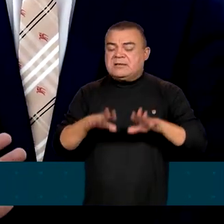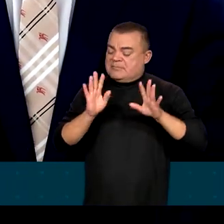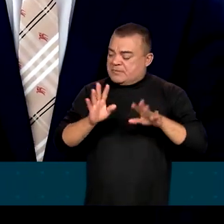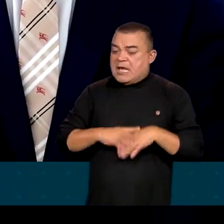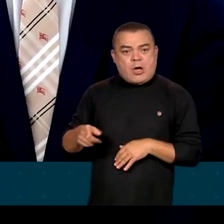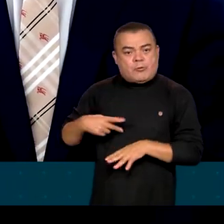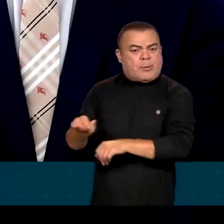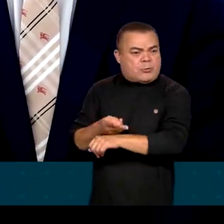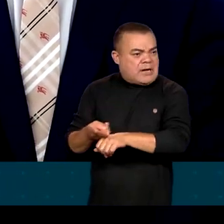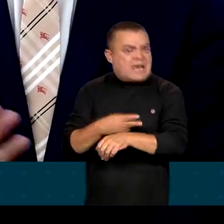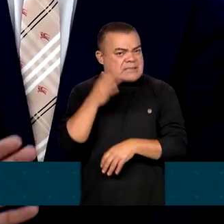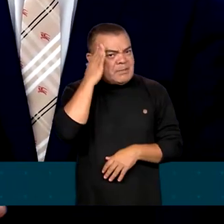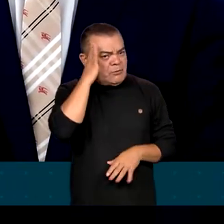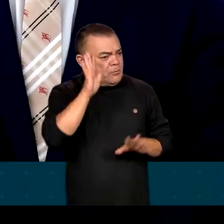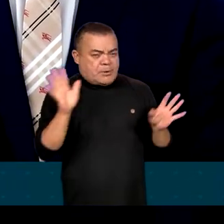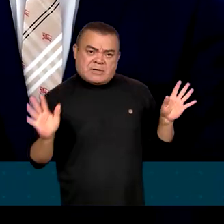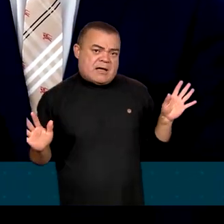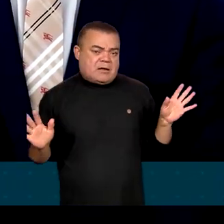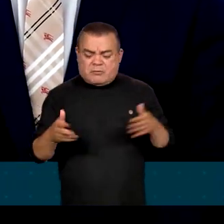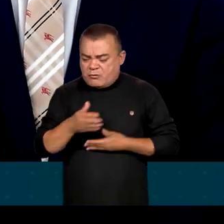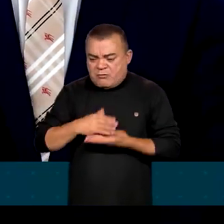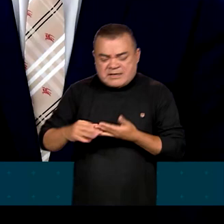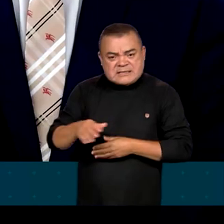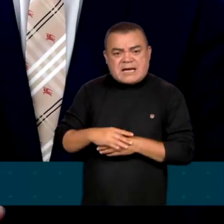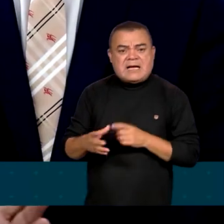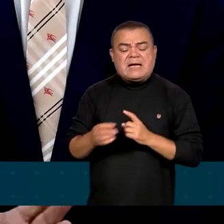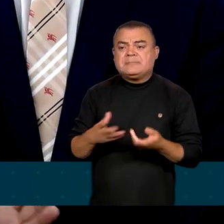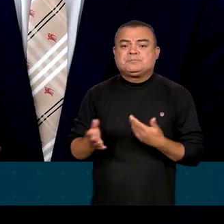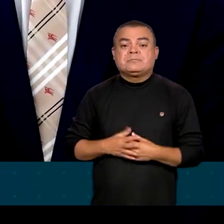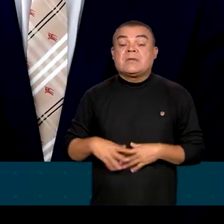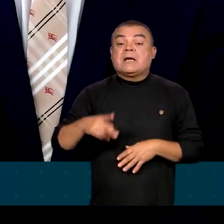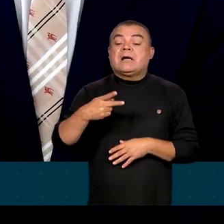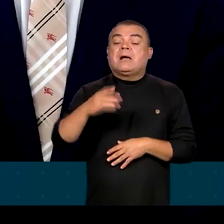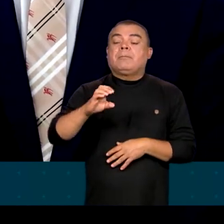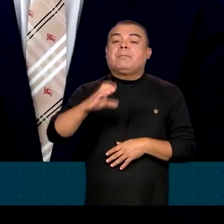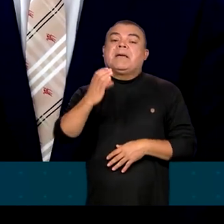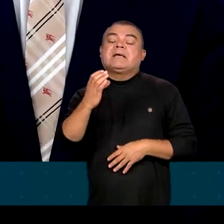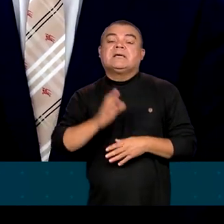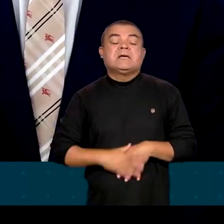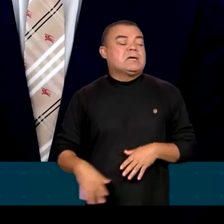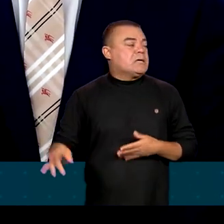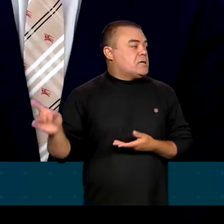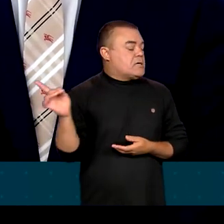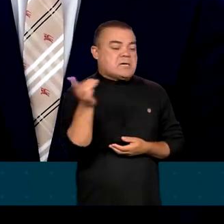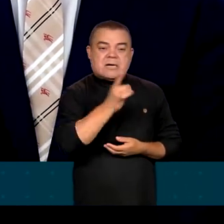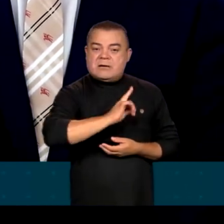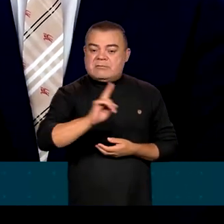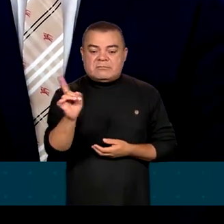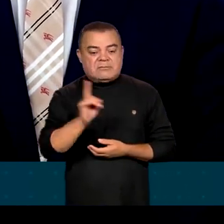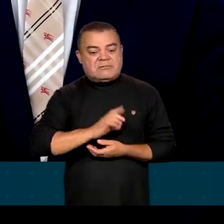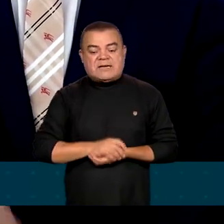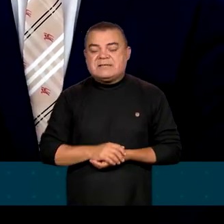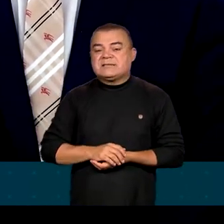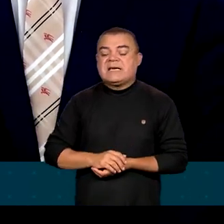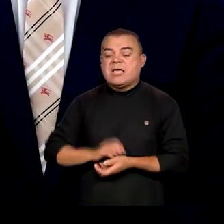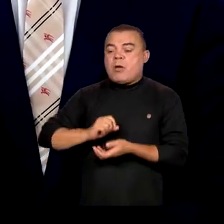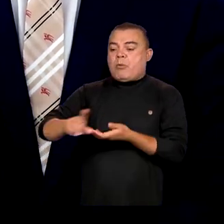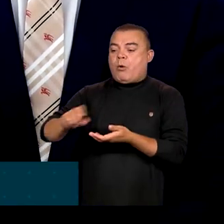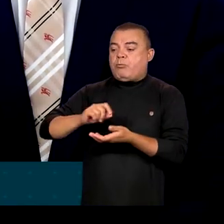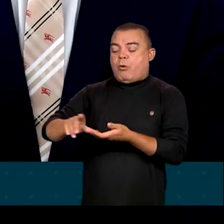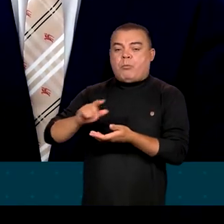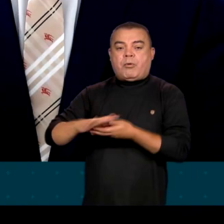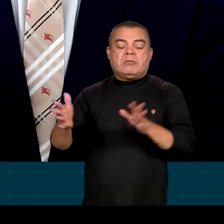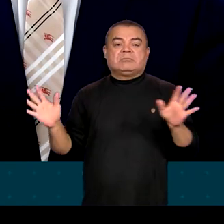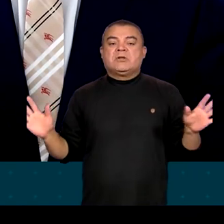Sempre fiz isso na minha vida. Conversar com todos eles. A PEC não vai arredar nenhum pé daquilo que é função